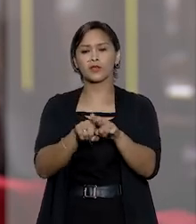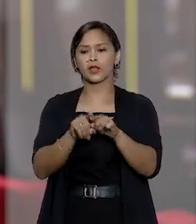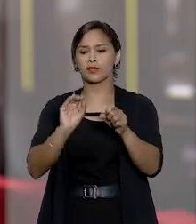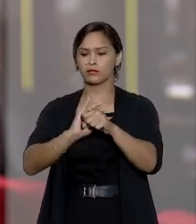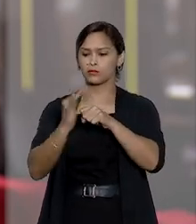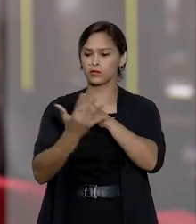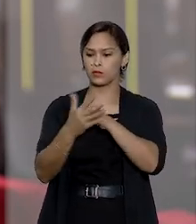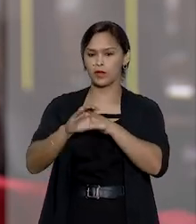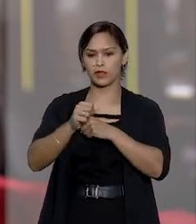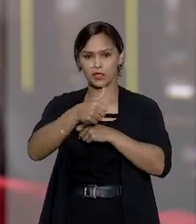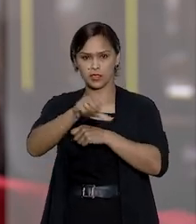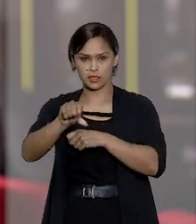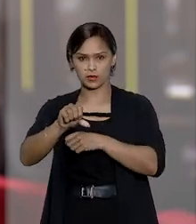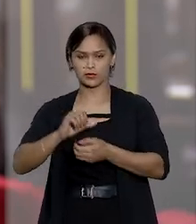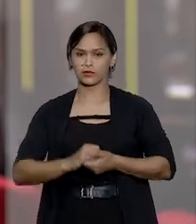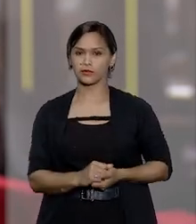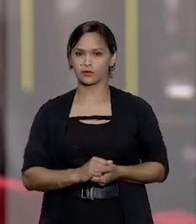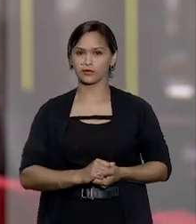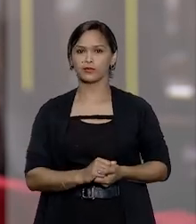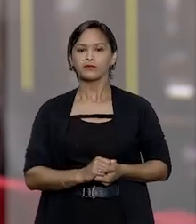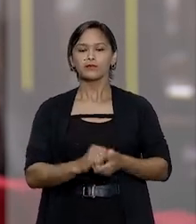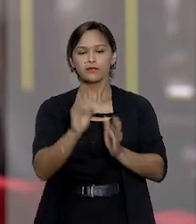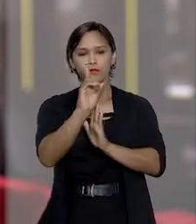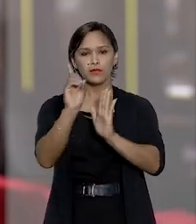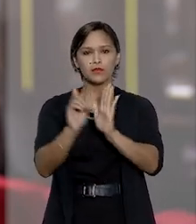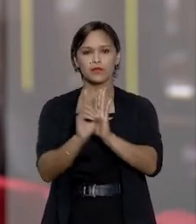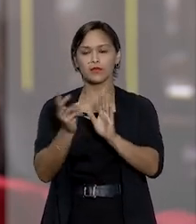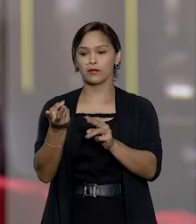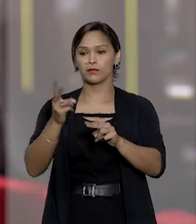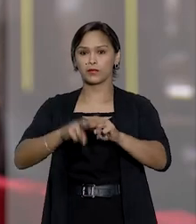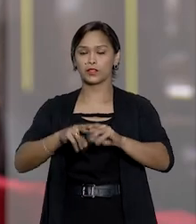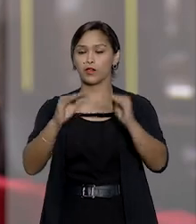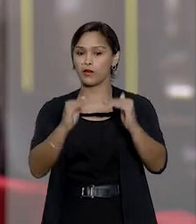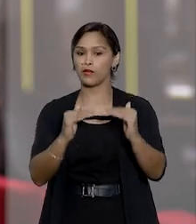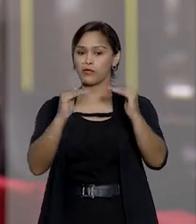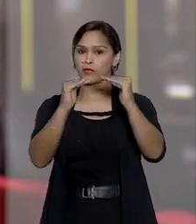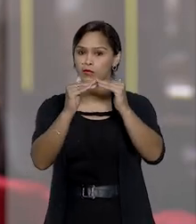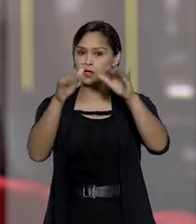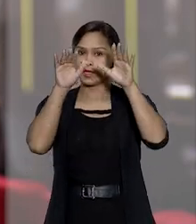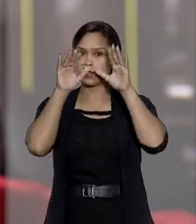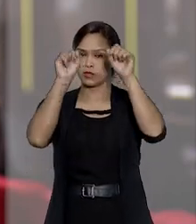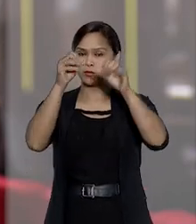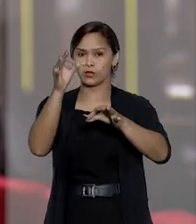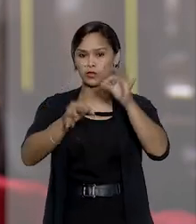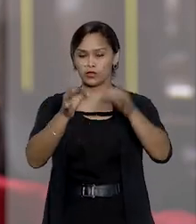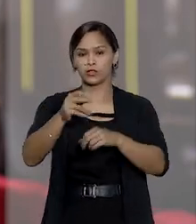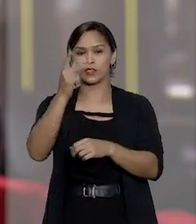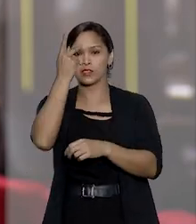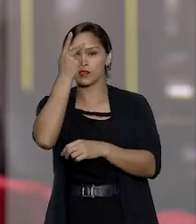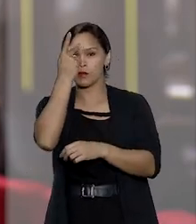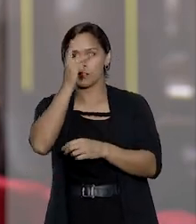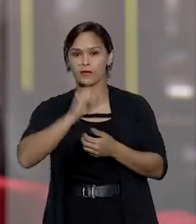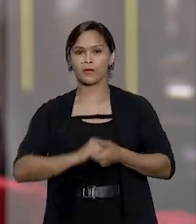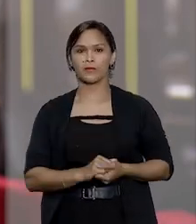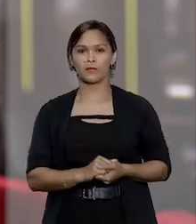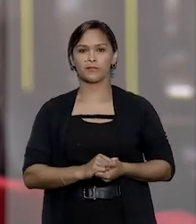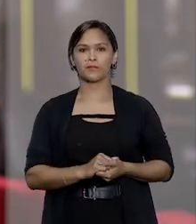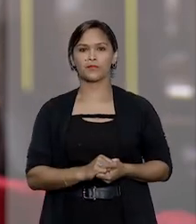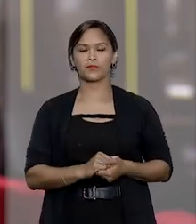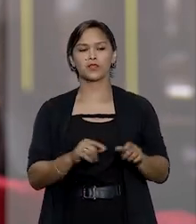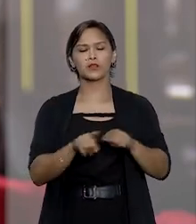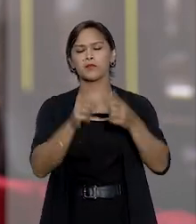pandemia da Covid-19. O decreto prisional foi mantido pelo Tribunal de Justiça de São Paulo sob o